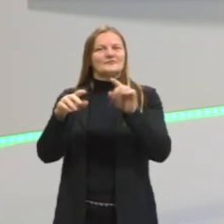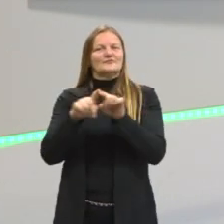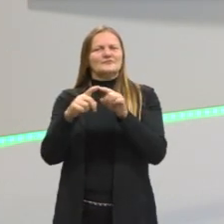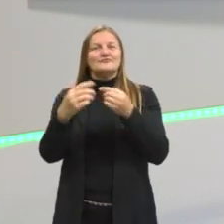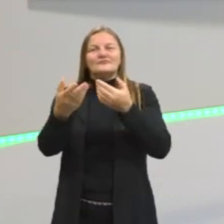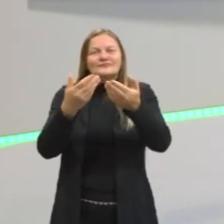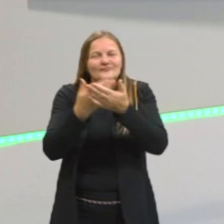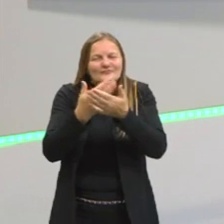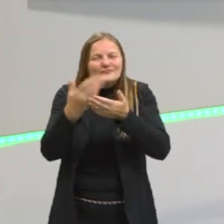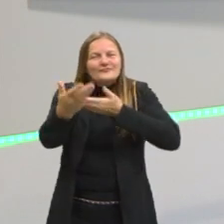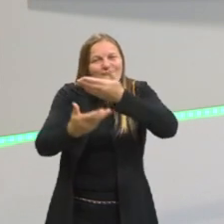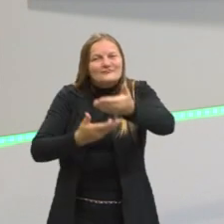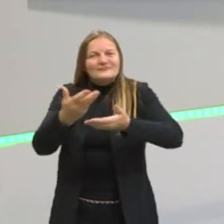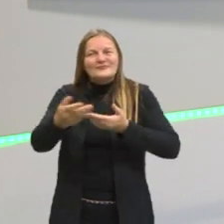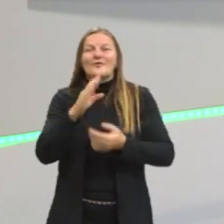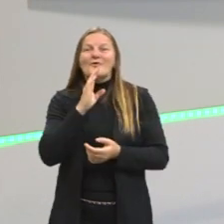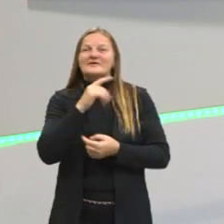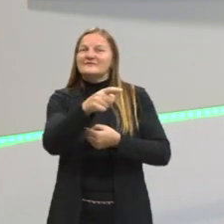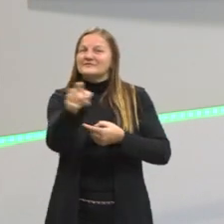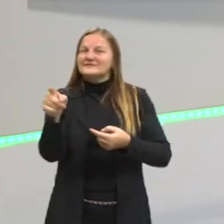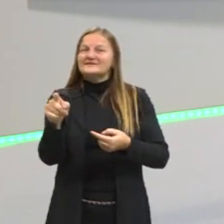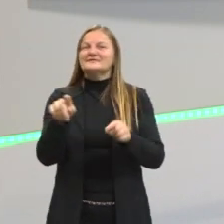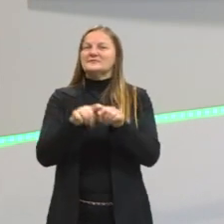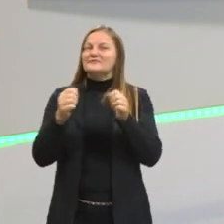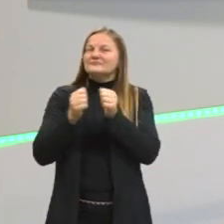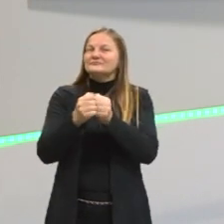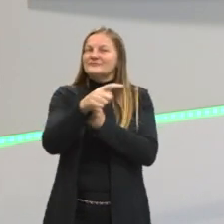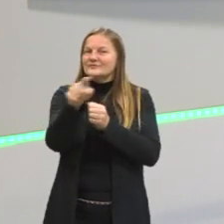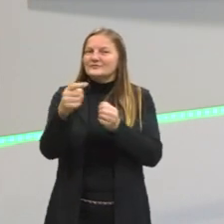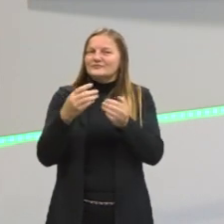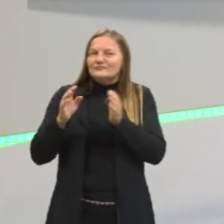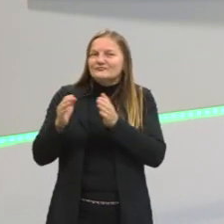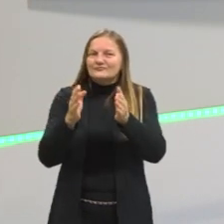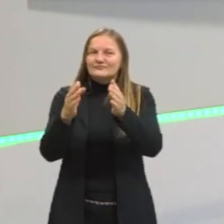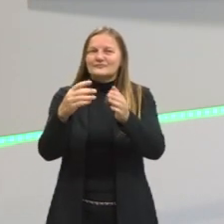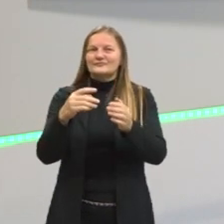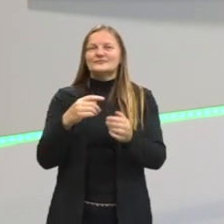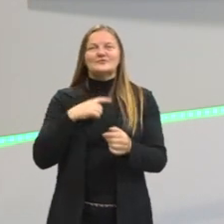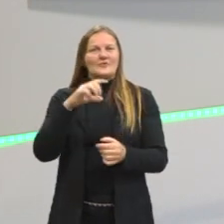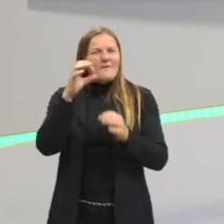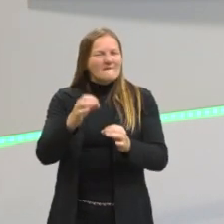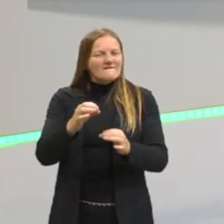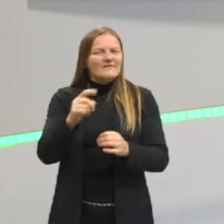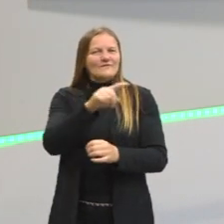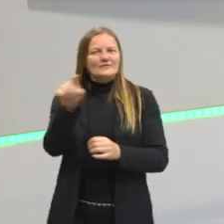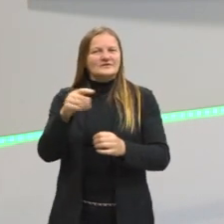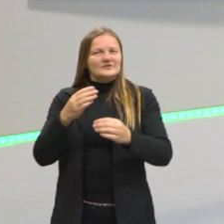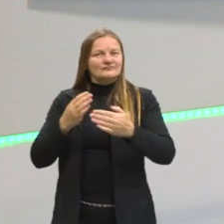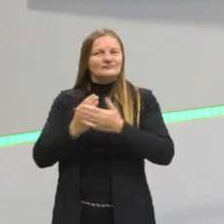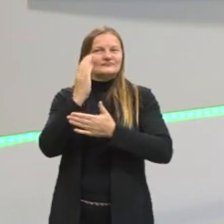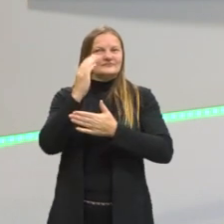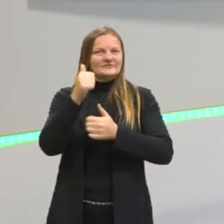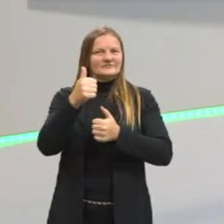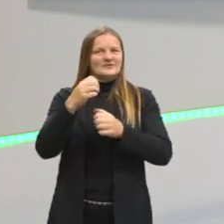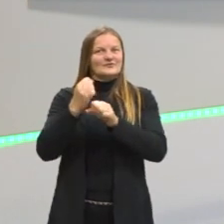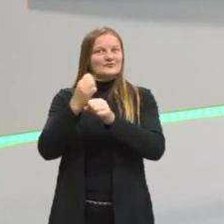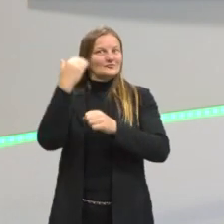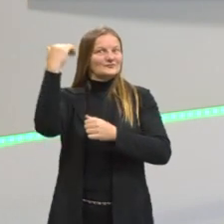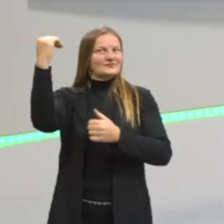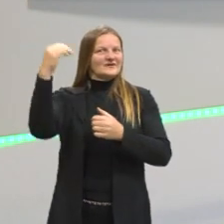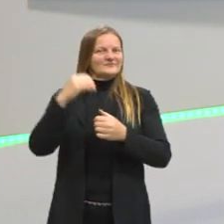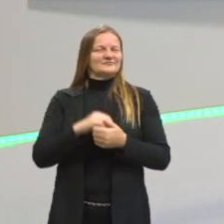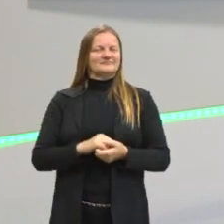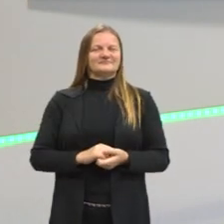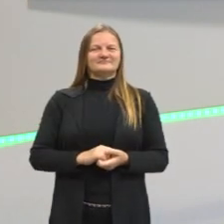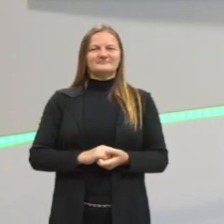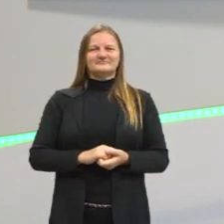vou adorar conhecer vocês e também acompanhar um pouquinho dessa trajetória que eu tenho certeza que vai ser de sucesso lá no final.